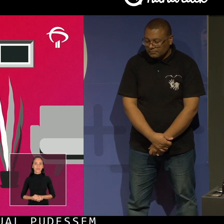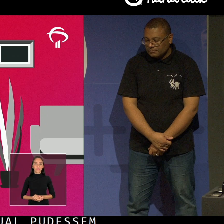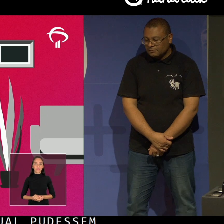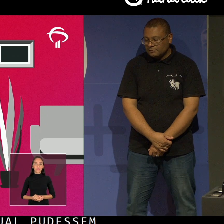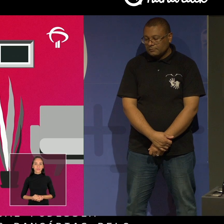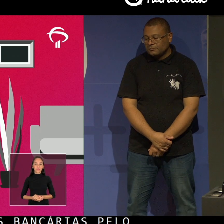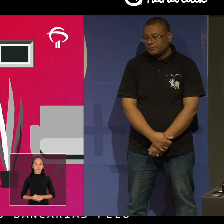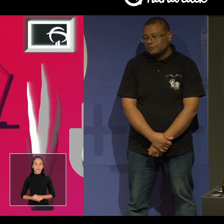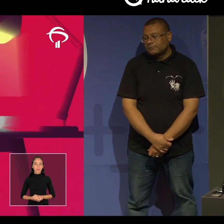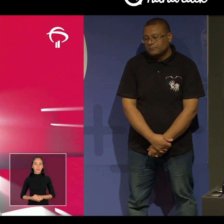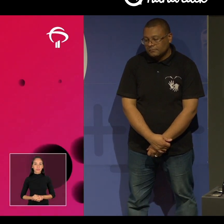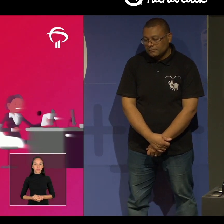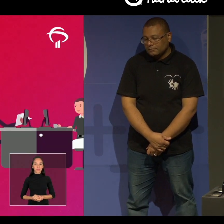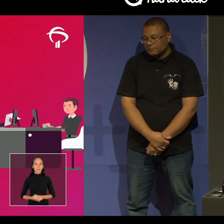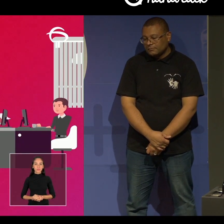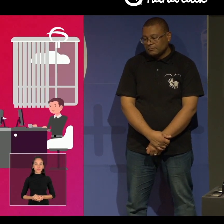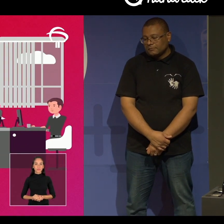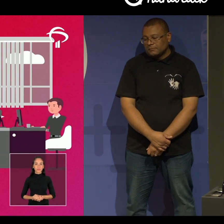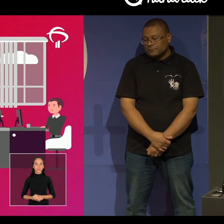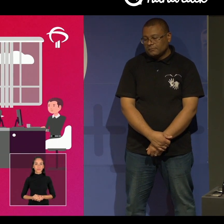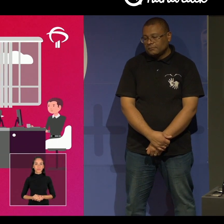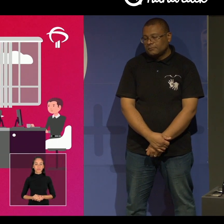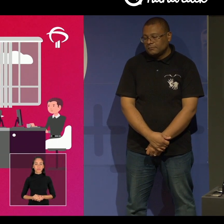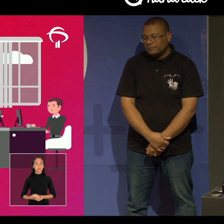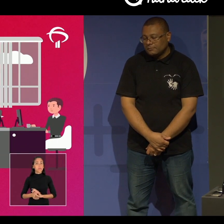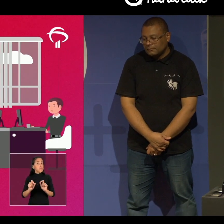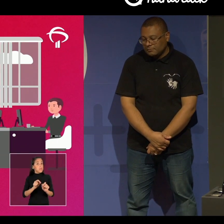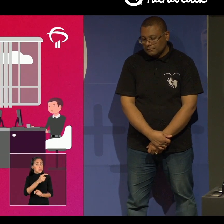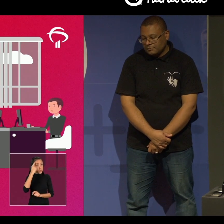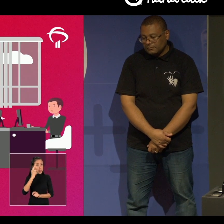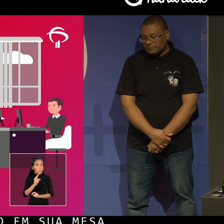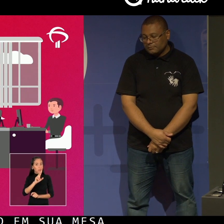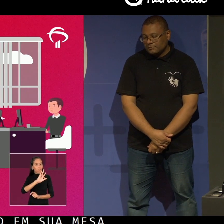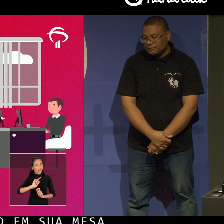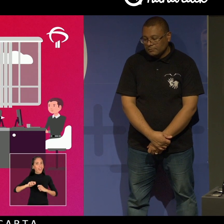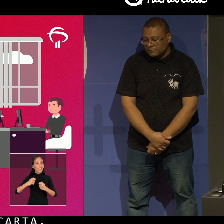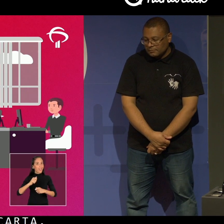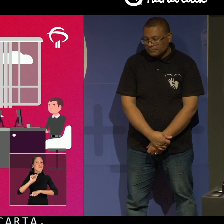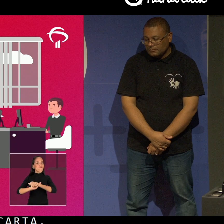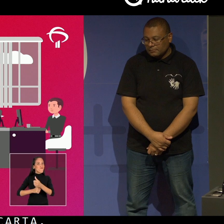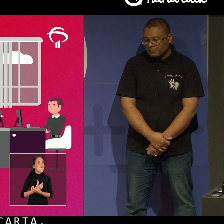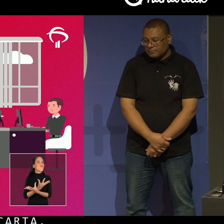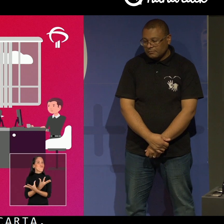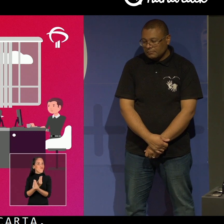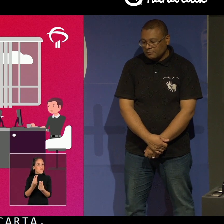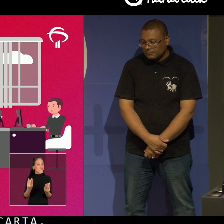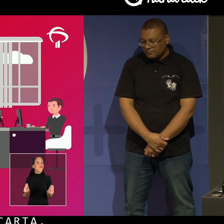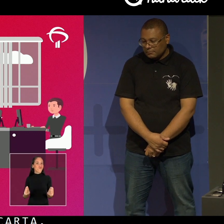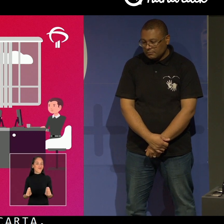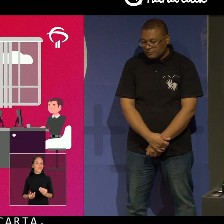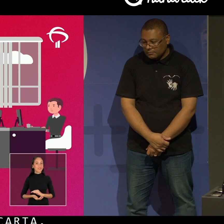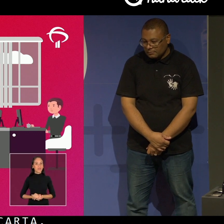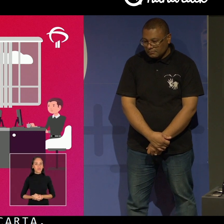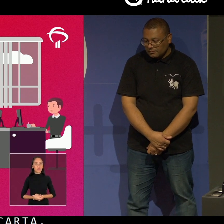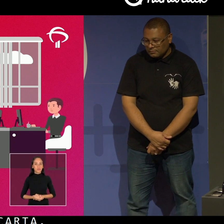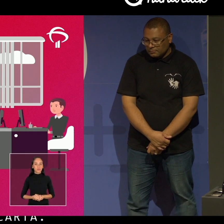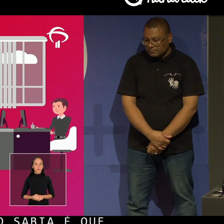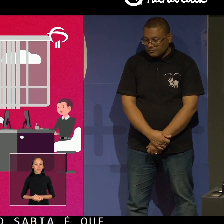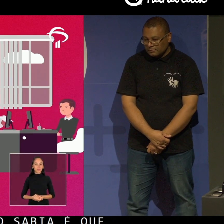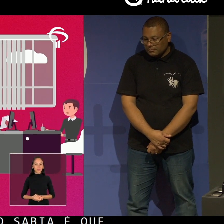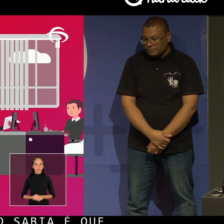escrevendo uma carta. O que ele não sabia é que esta atitude causaria muitas mudanças.